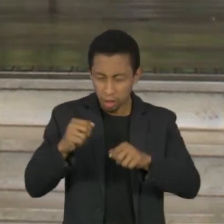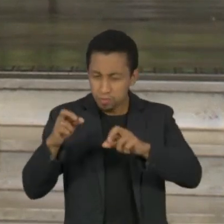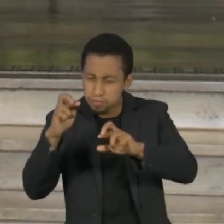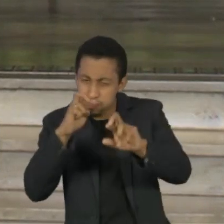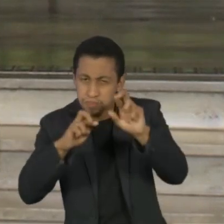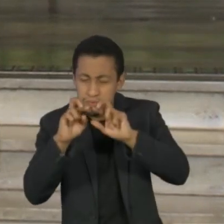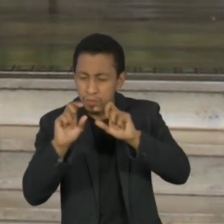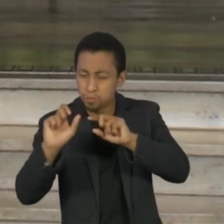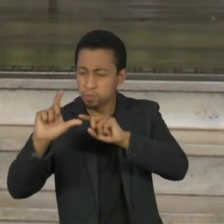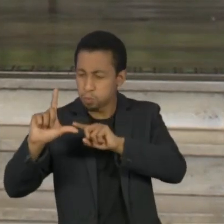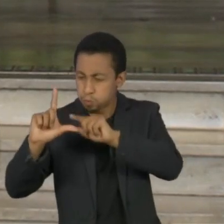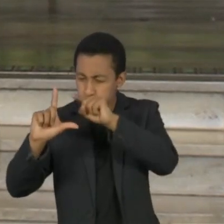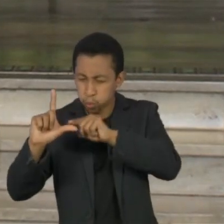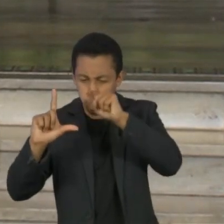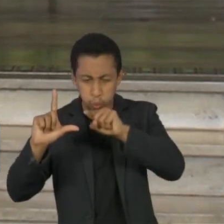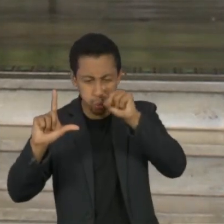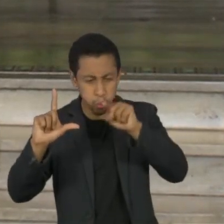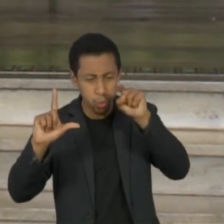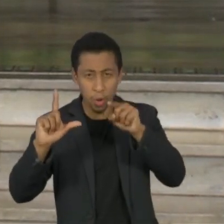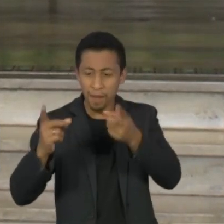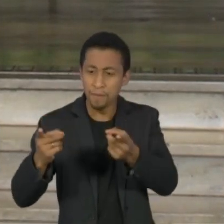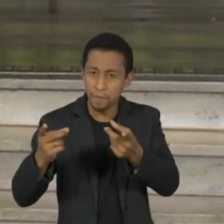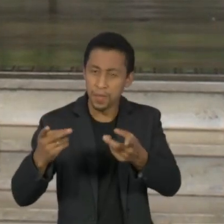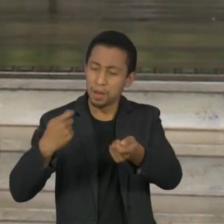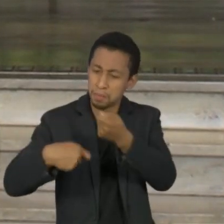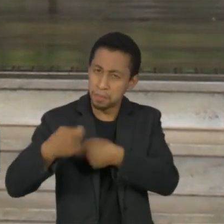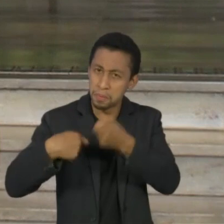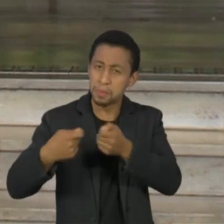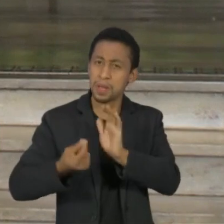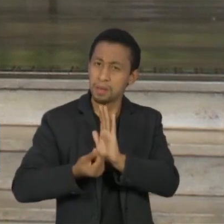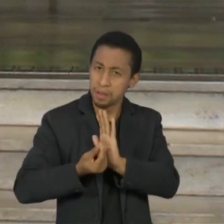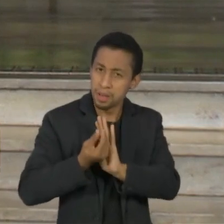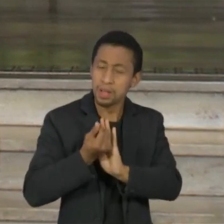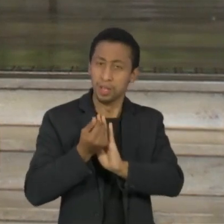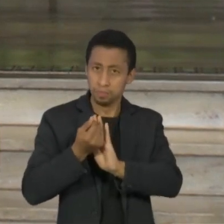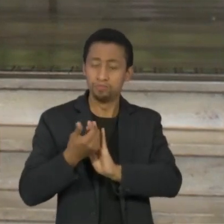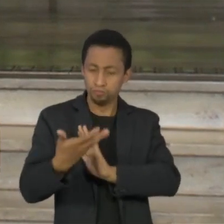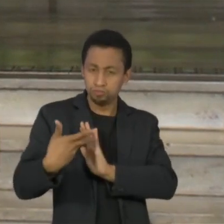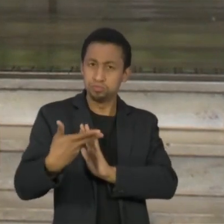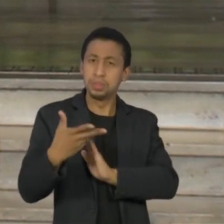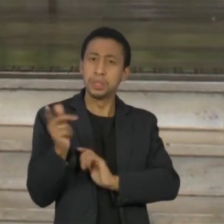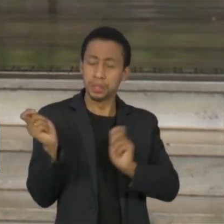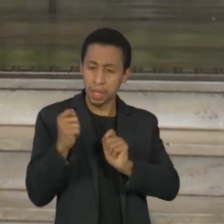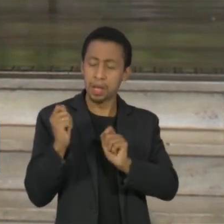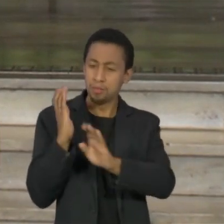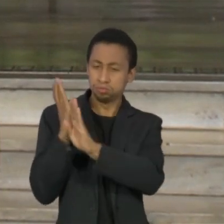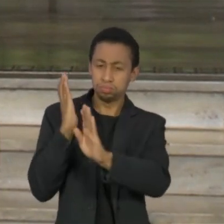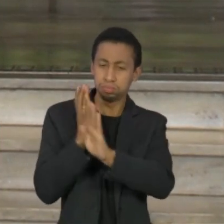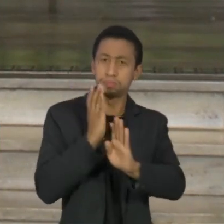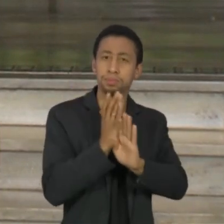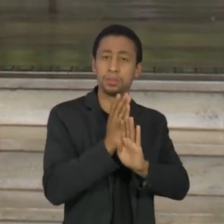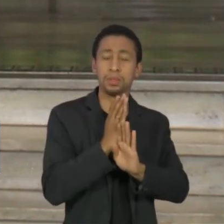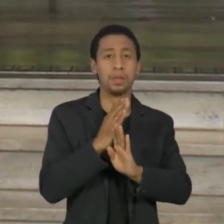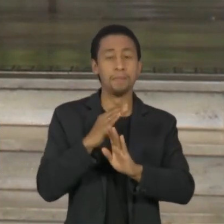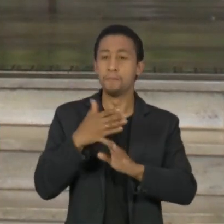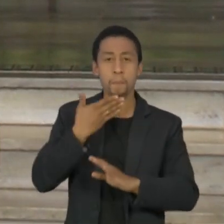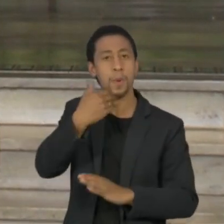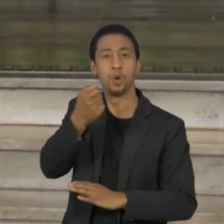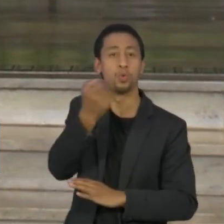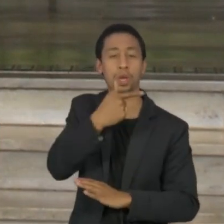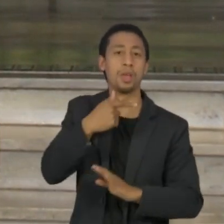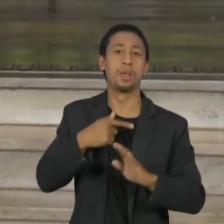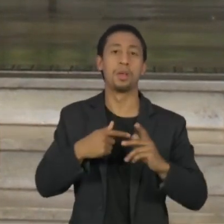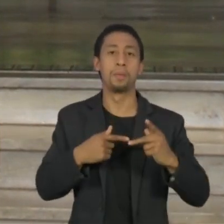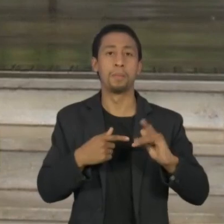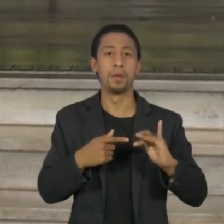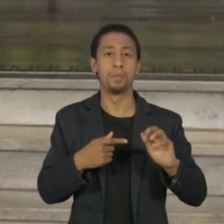estatísticas da atividade econômica a uma velocidade muito superior às análises de PIB conhecidas até